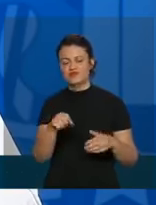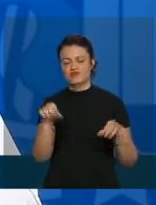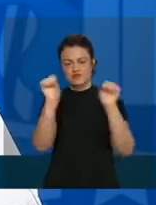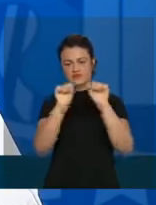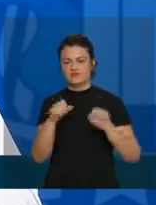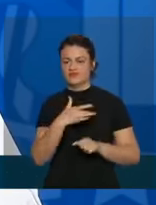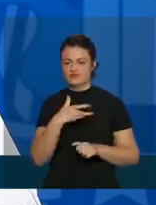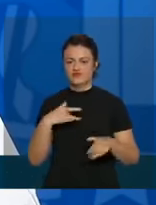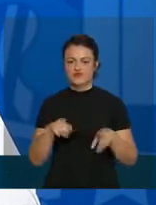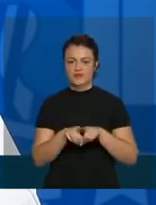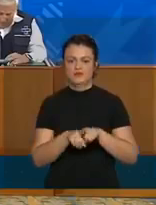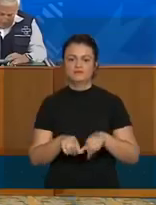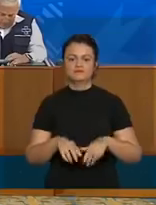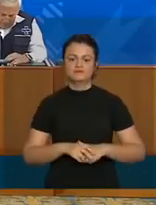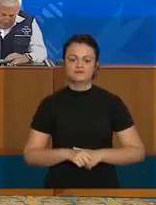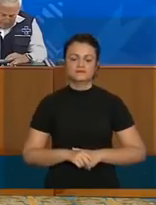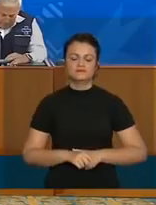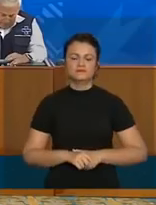sistema de saúde.